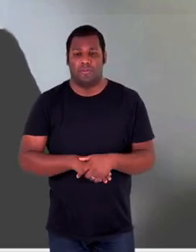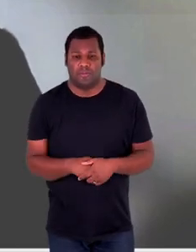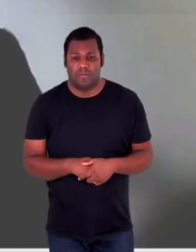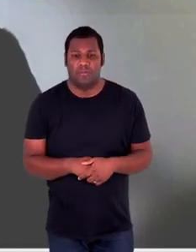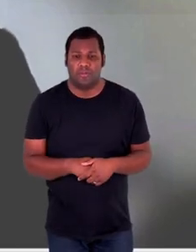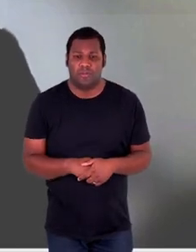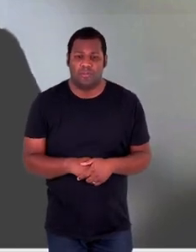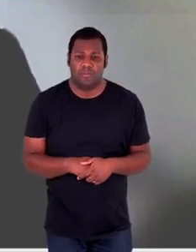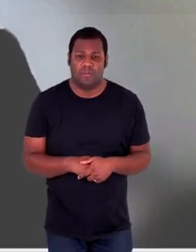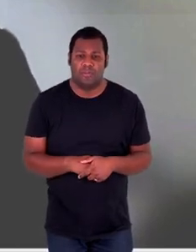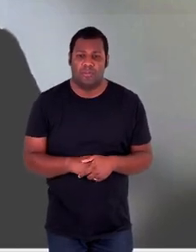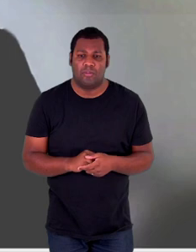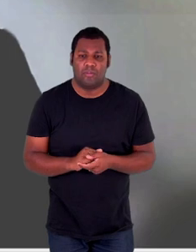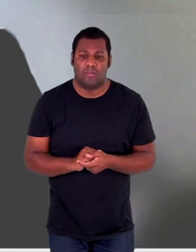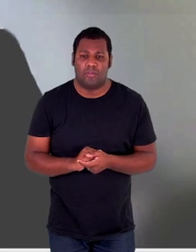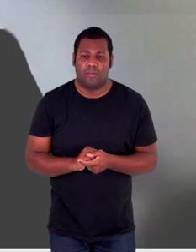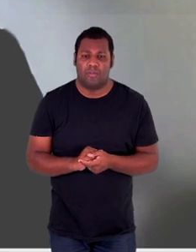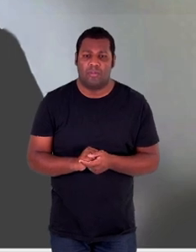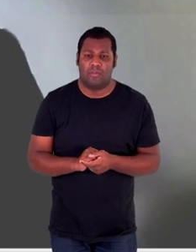que são